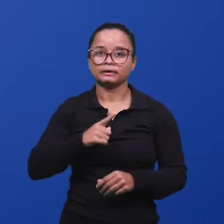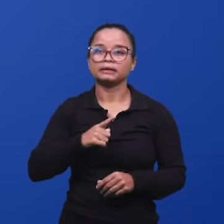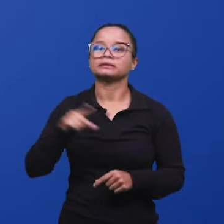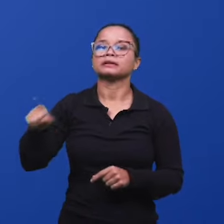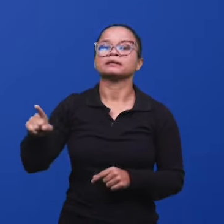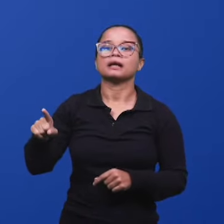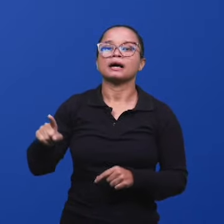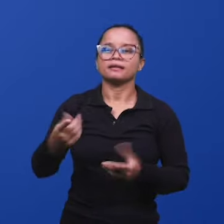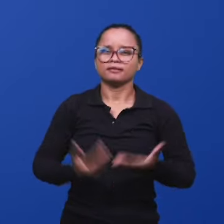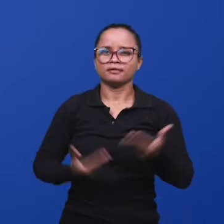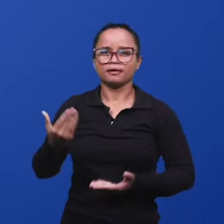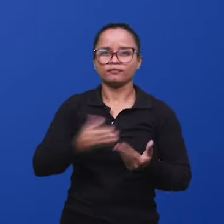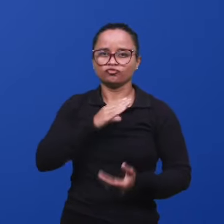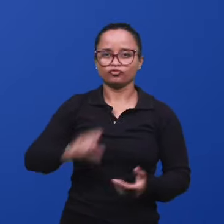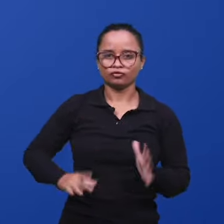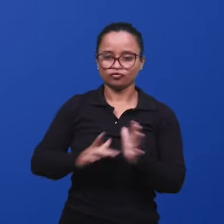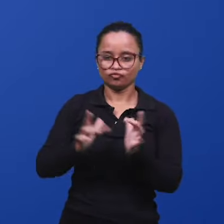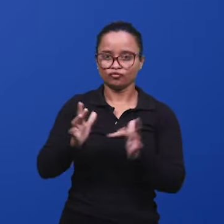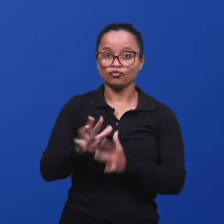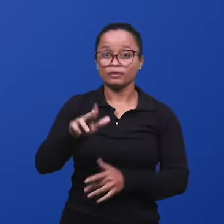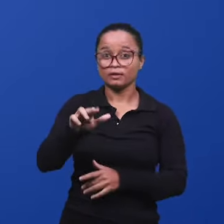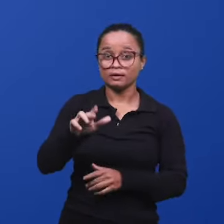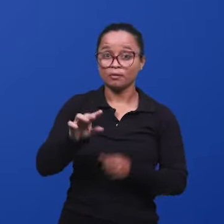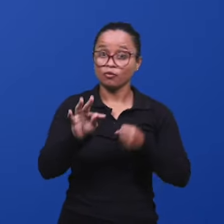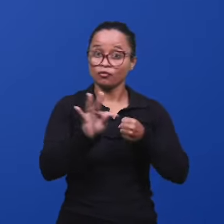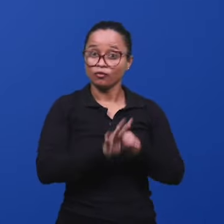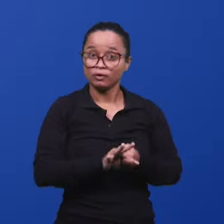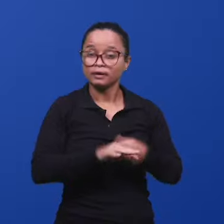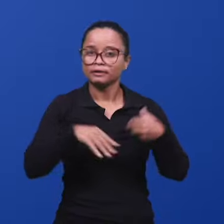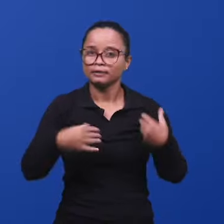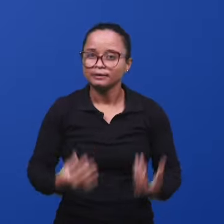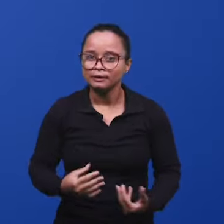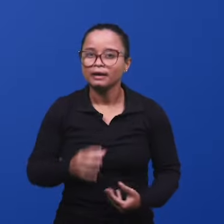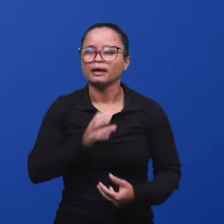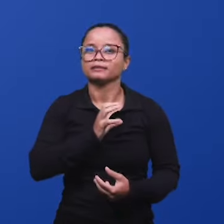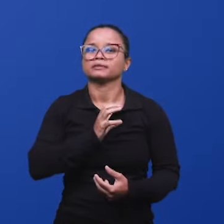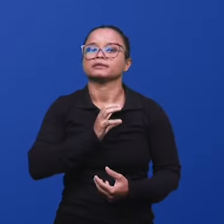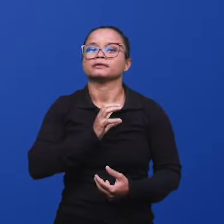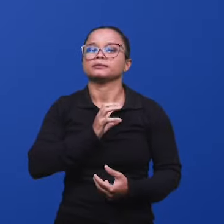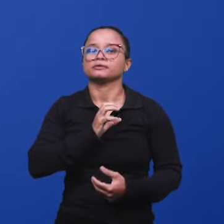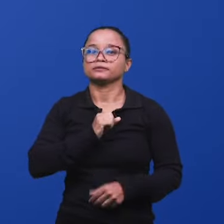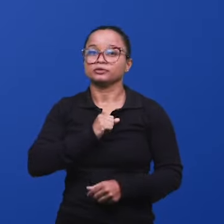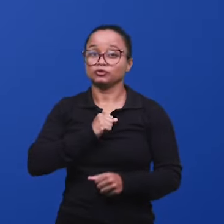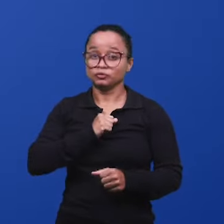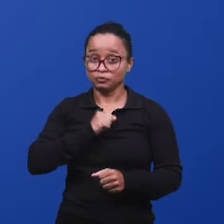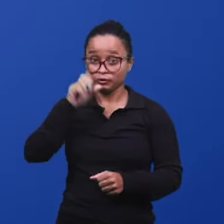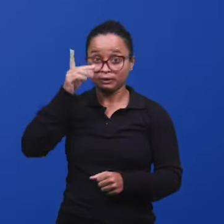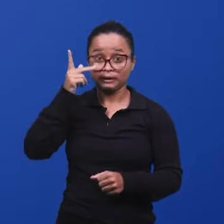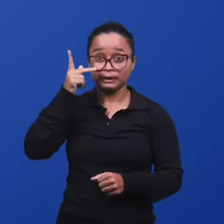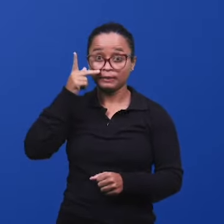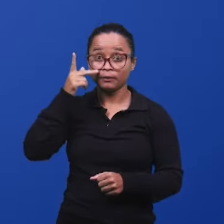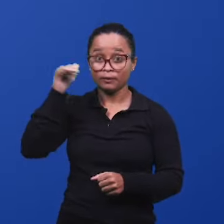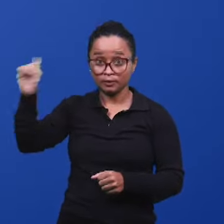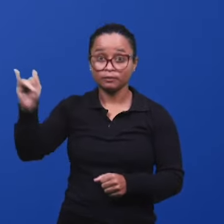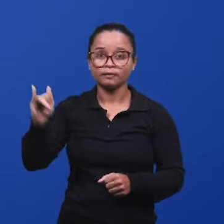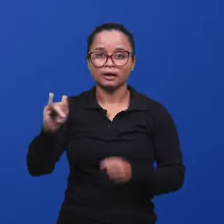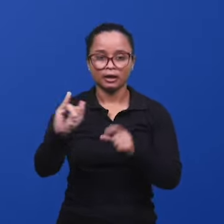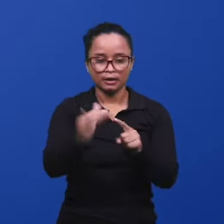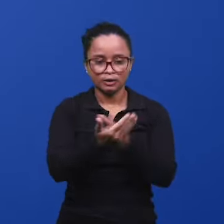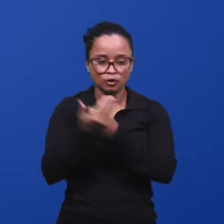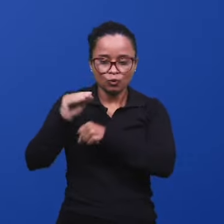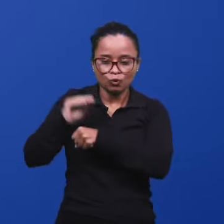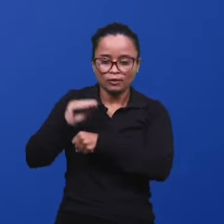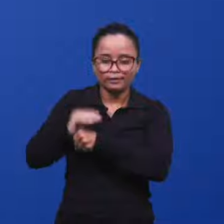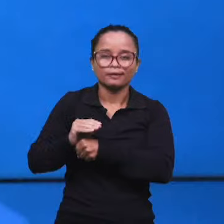de Tiago, aos chamados, queridos em Deus Pai e conservados por Jesus Cristo. Amém?